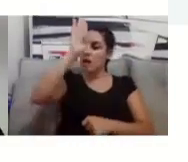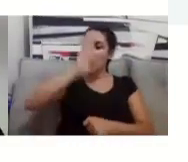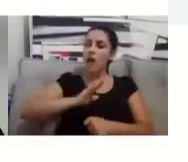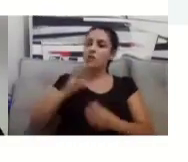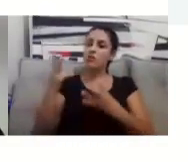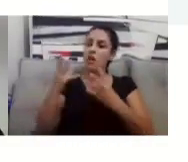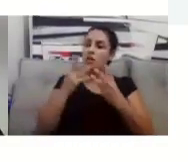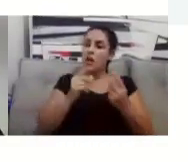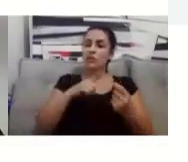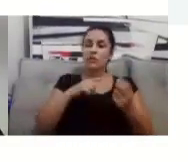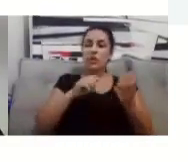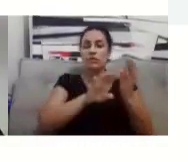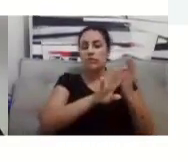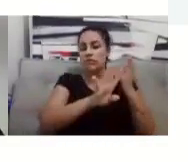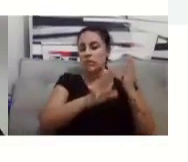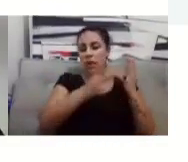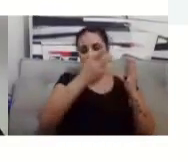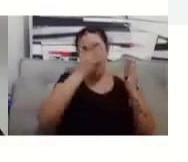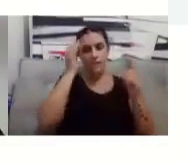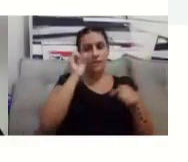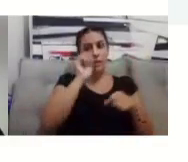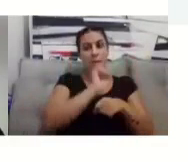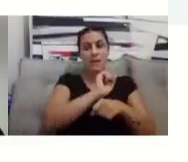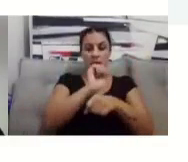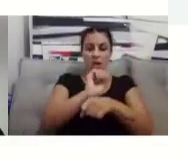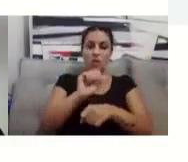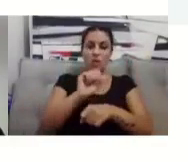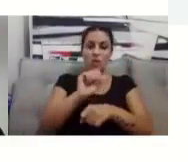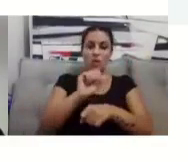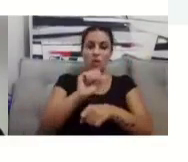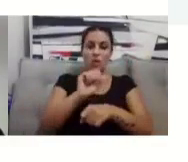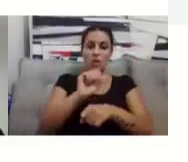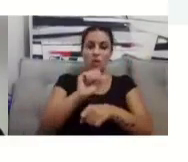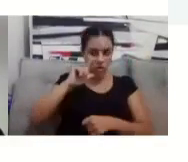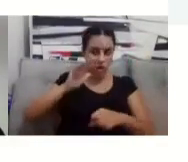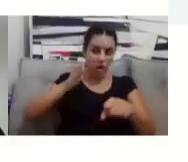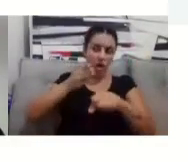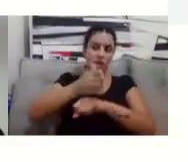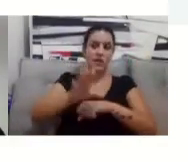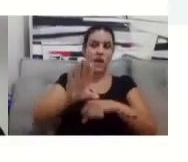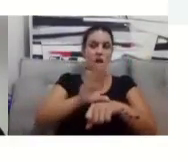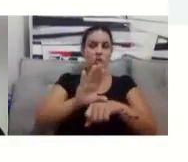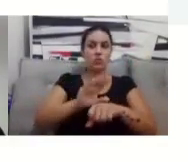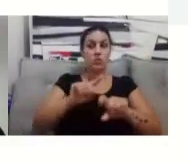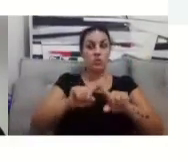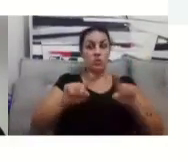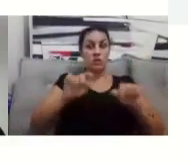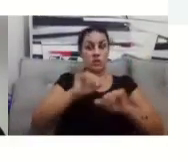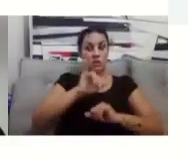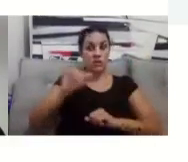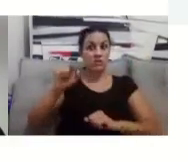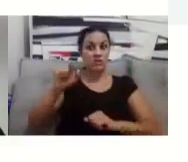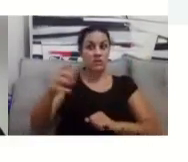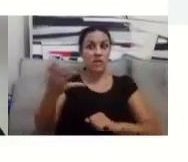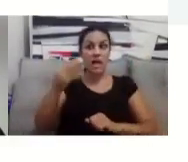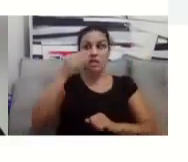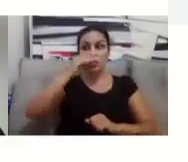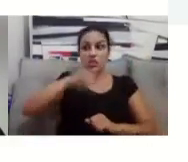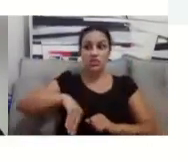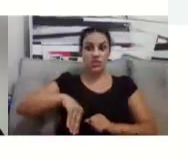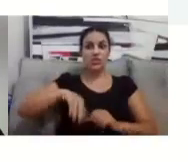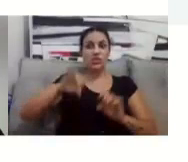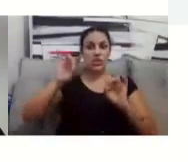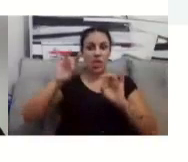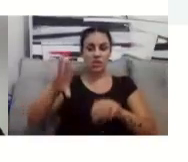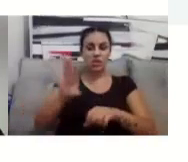foram agraciados pela vaga, mas se vocês resolverem a qualquer momento desistir dela, é muito importante que vocês comuniquem, é